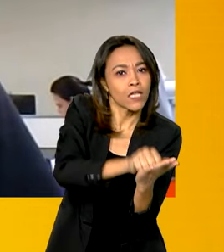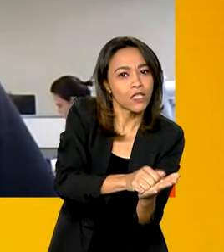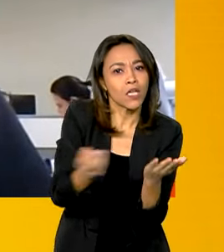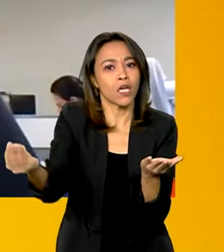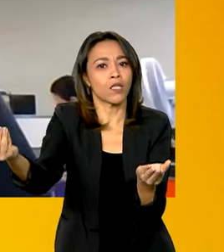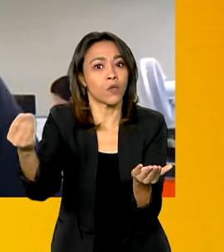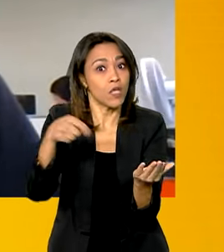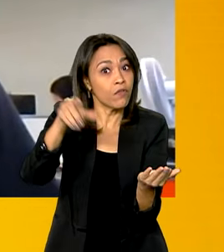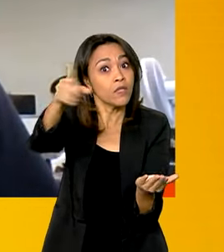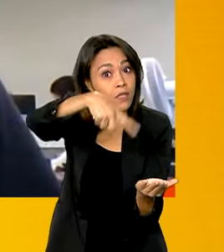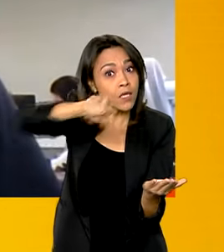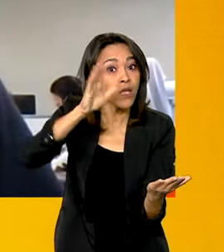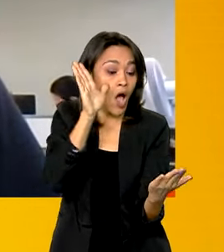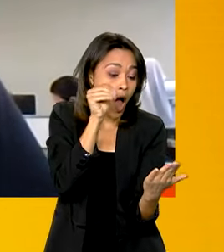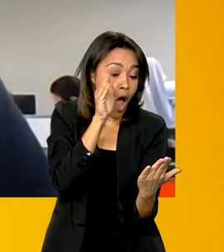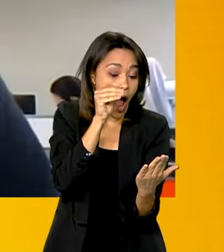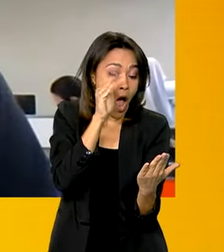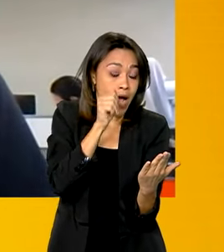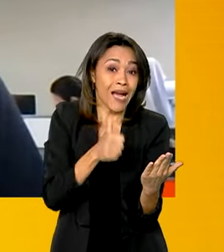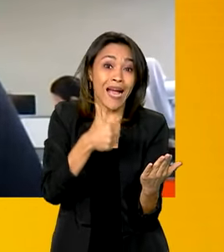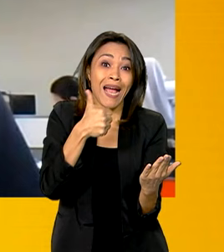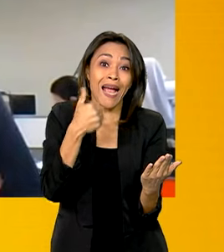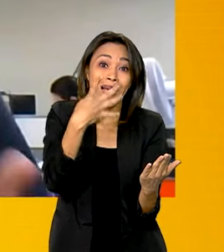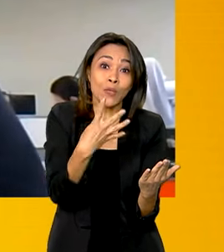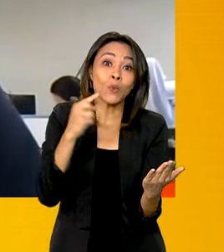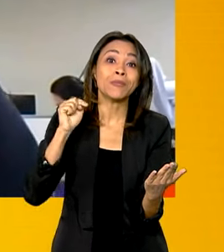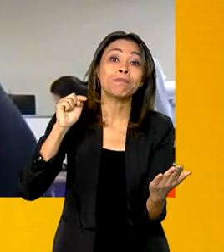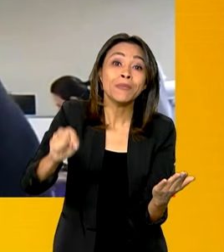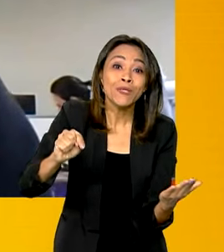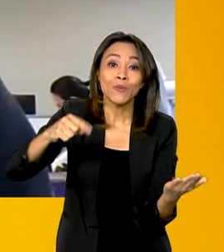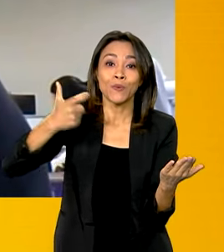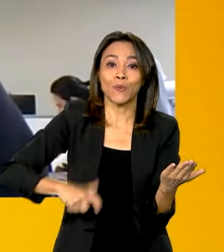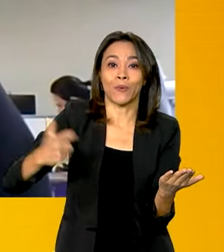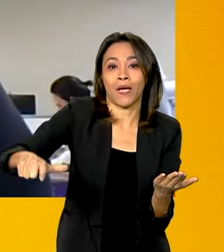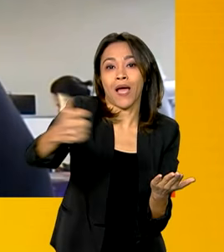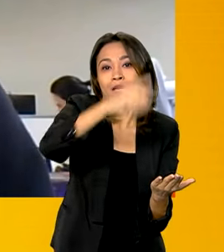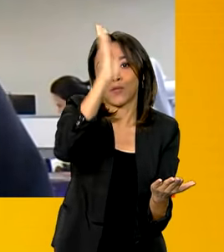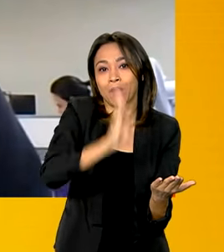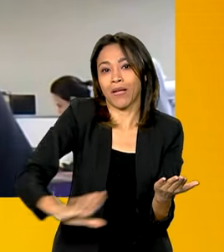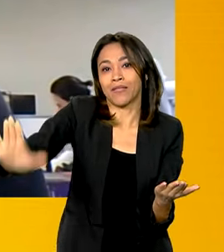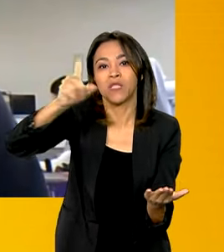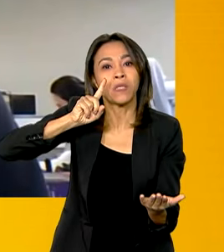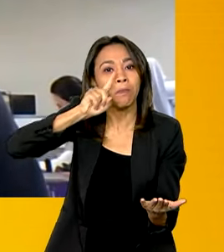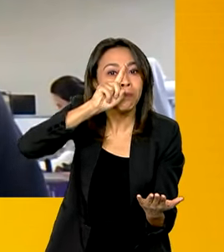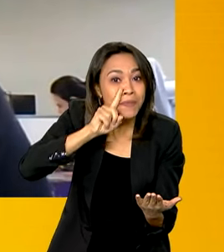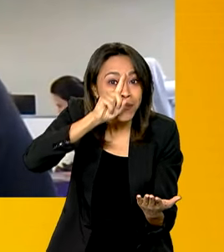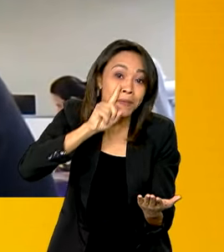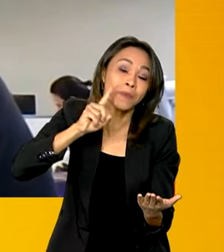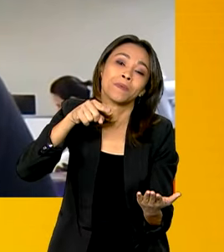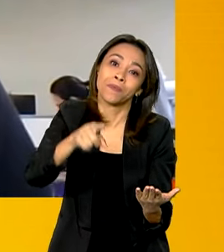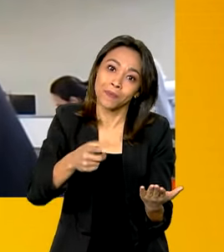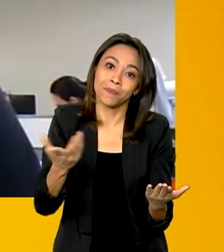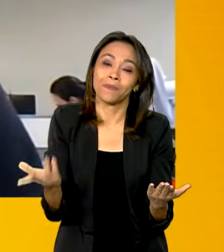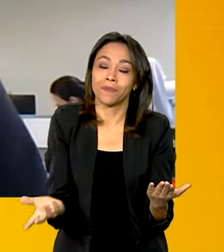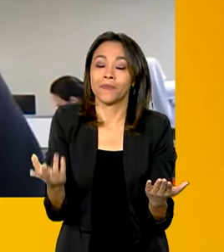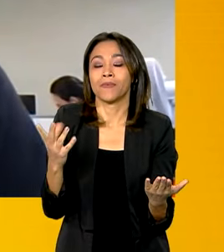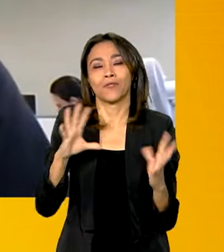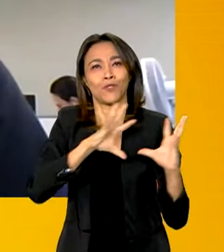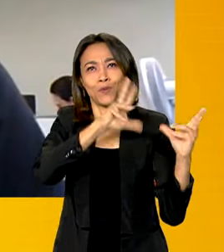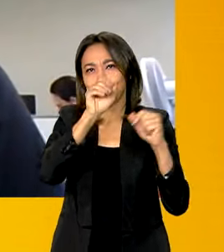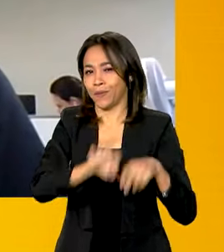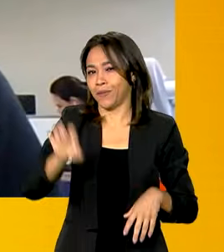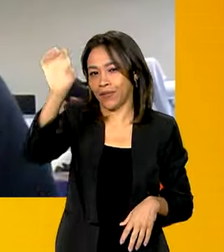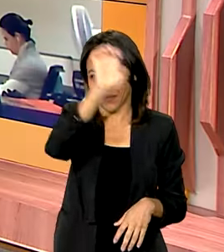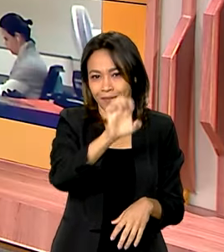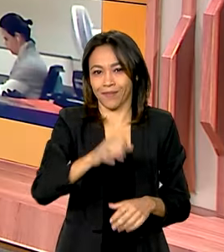conhecendo as áreas, as mais de 14 mil áreas de risco já cartografadas pelo Serviço Geológico do Brasil em todos os estados do